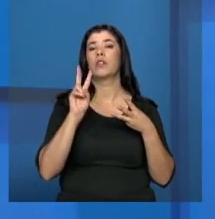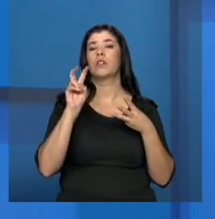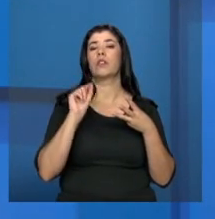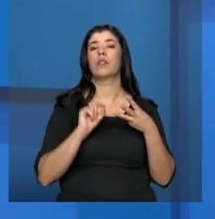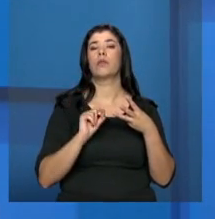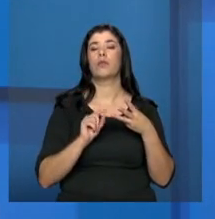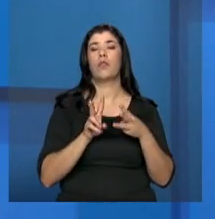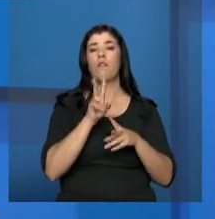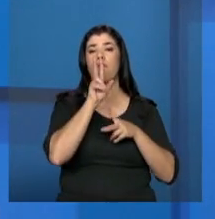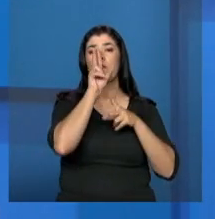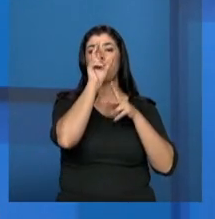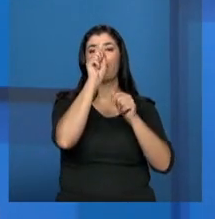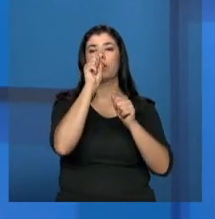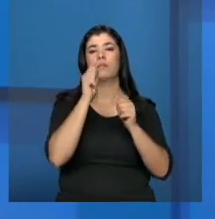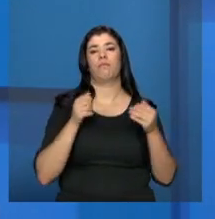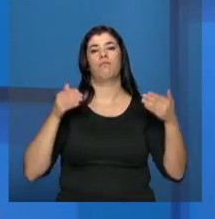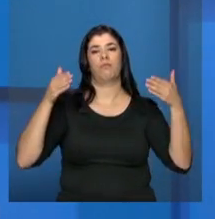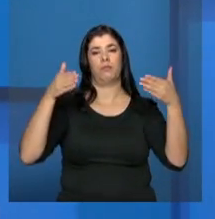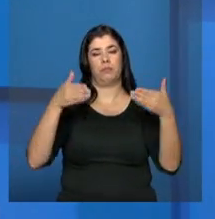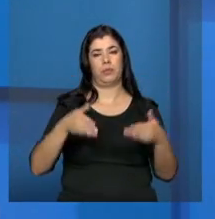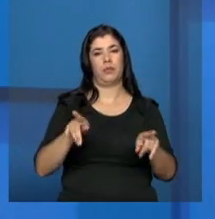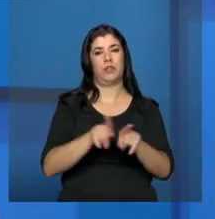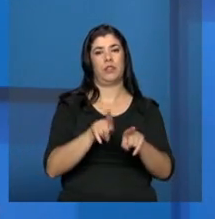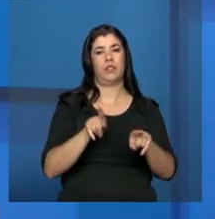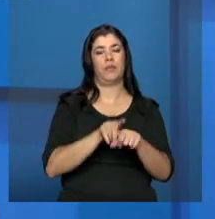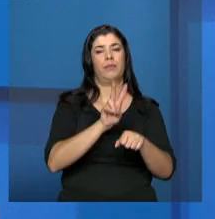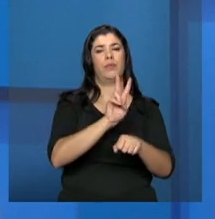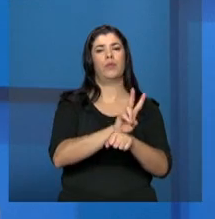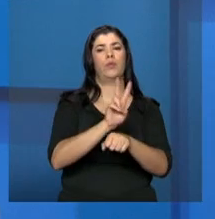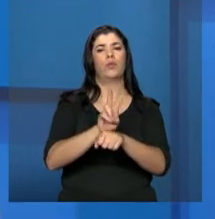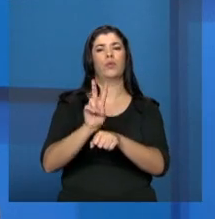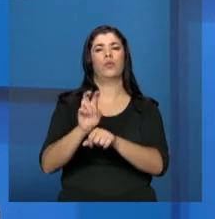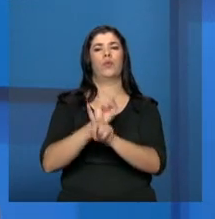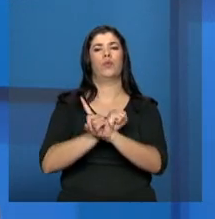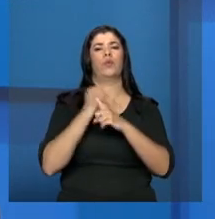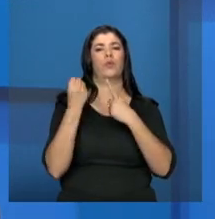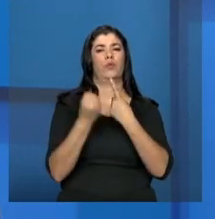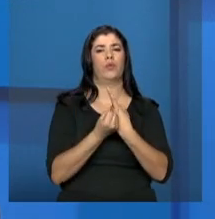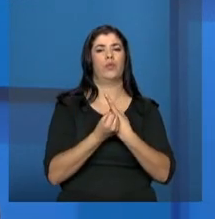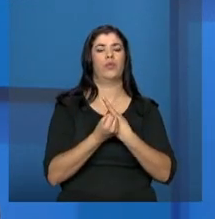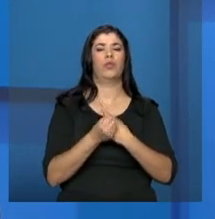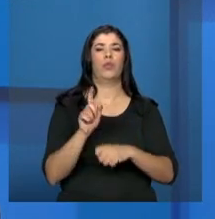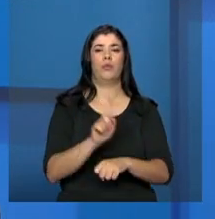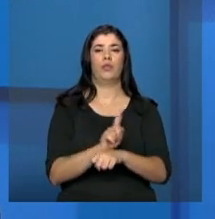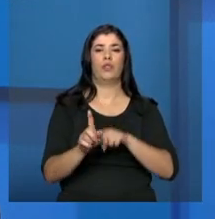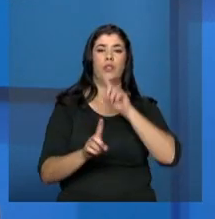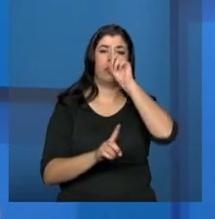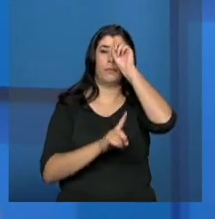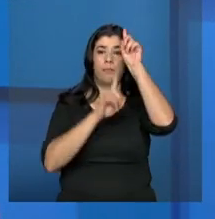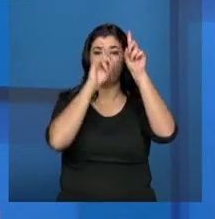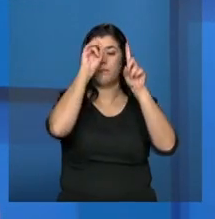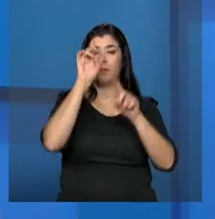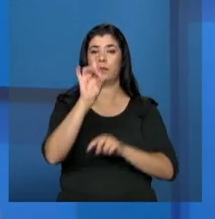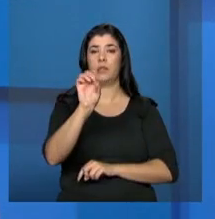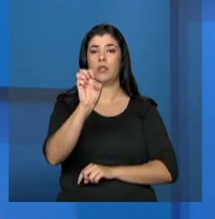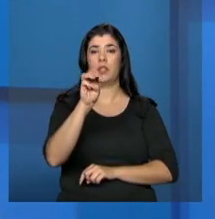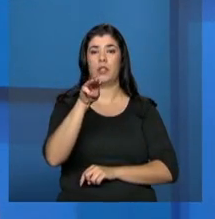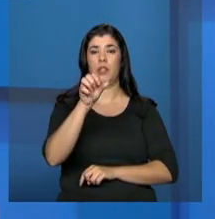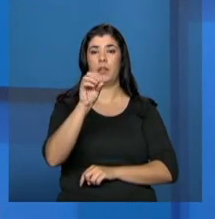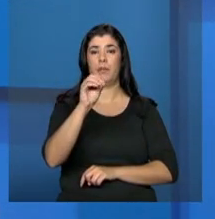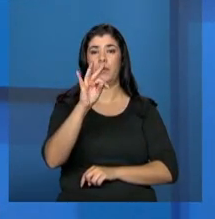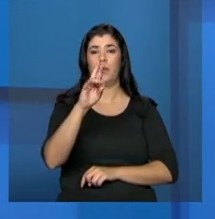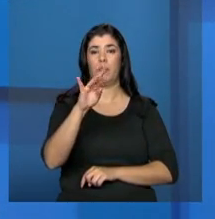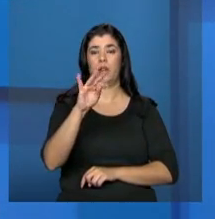o fortalecimento da participação e do controle social para a gestão democrática. Então, nós esperamos que as